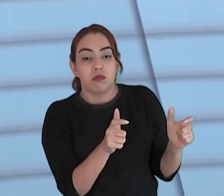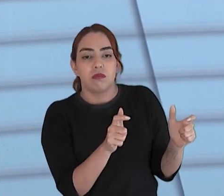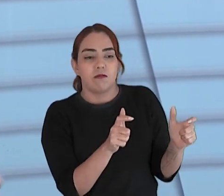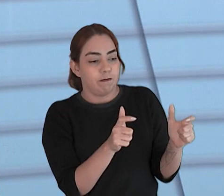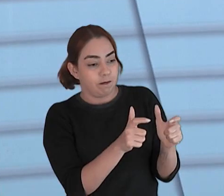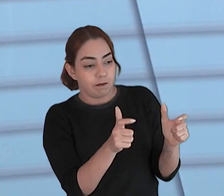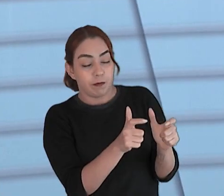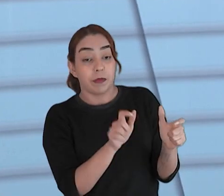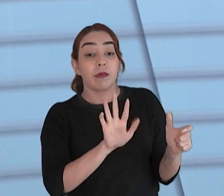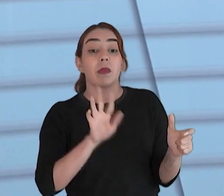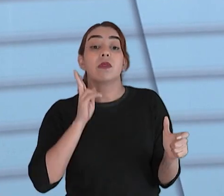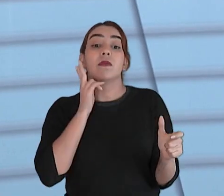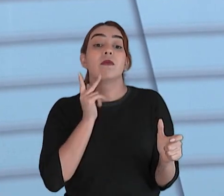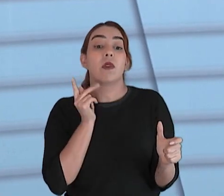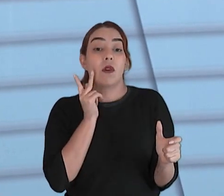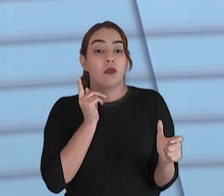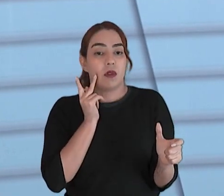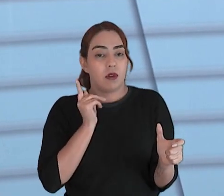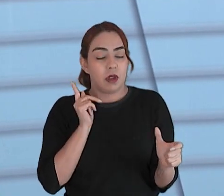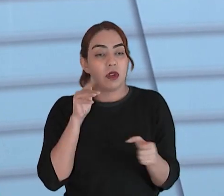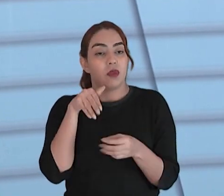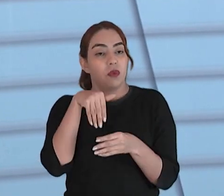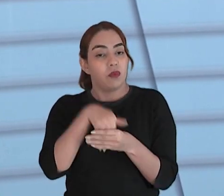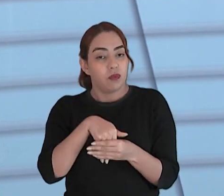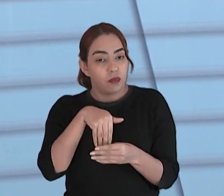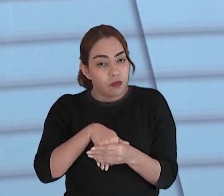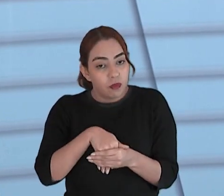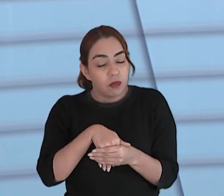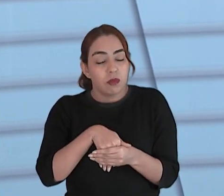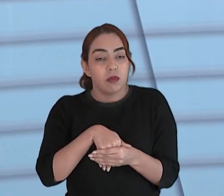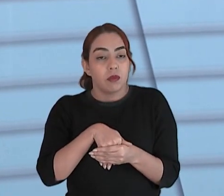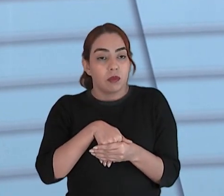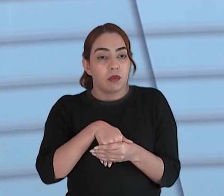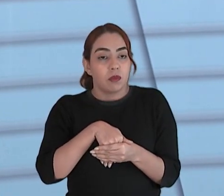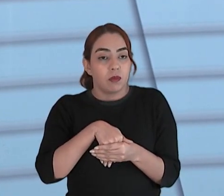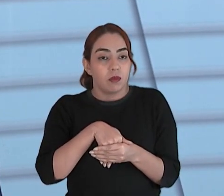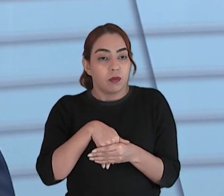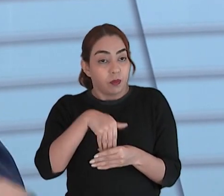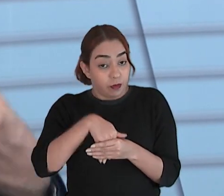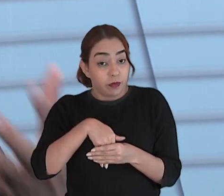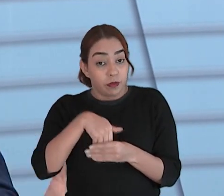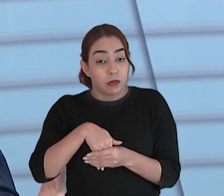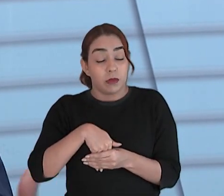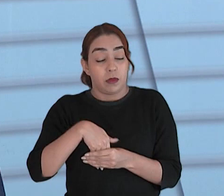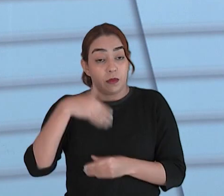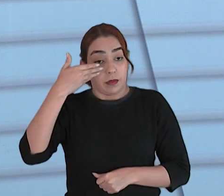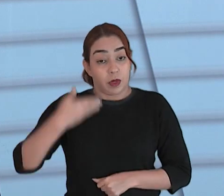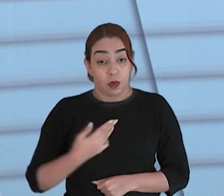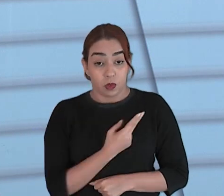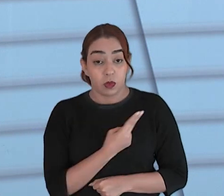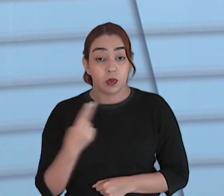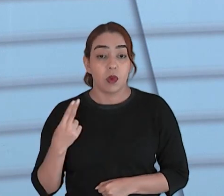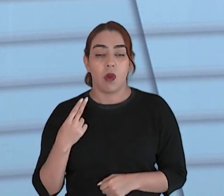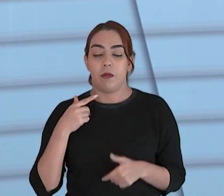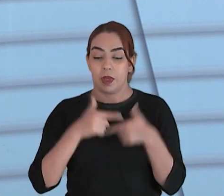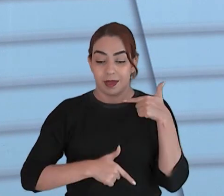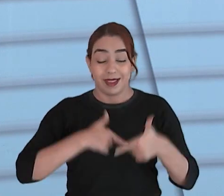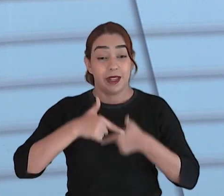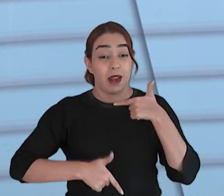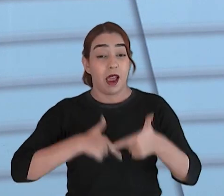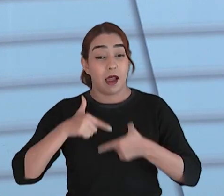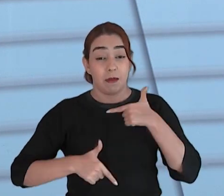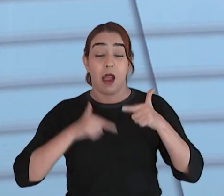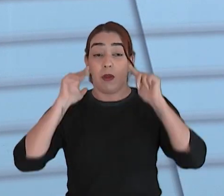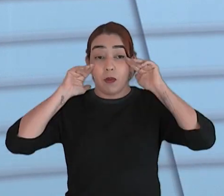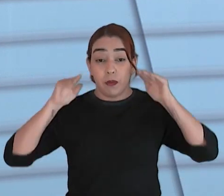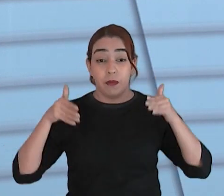como você falou aí na nossa apresentação, em virtude do nosso trabalho ter sido aqui na